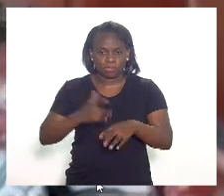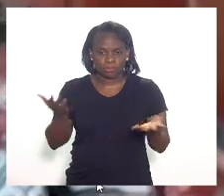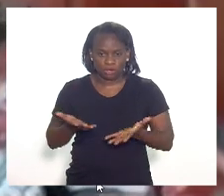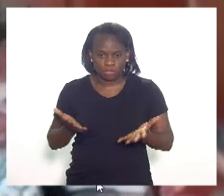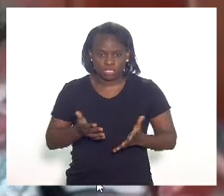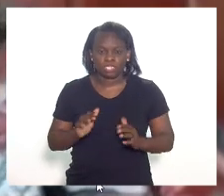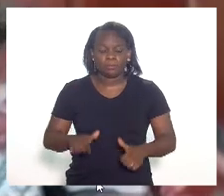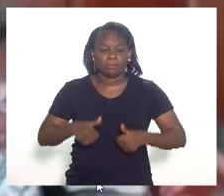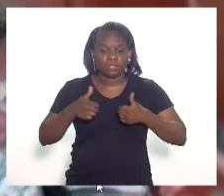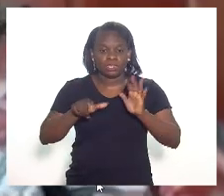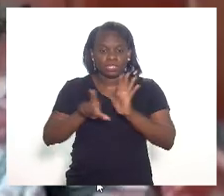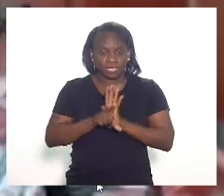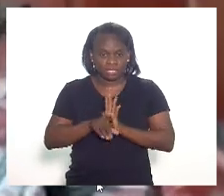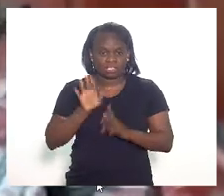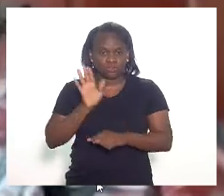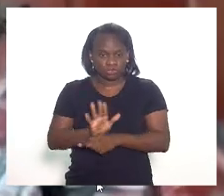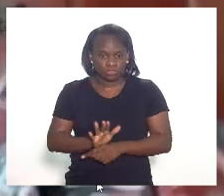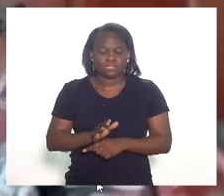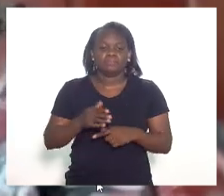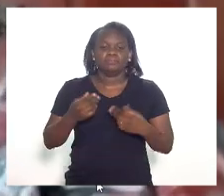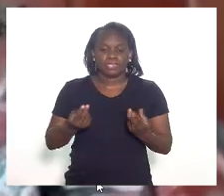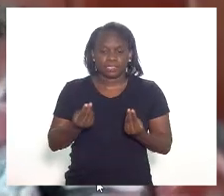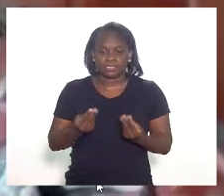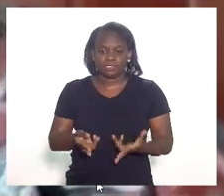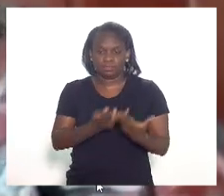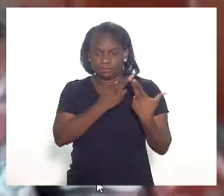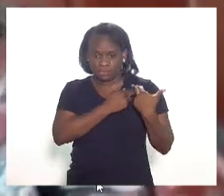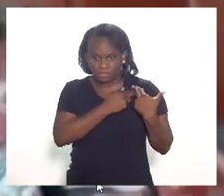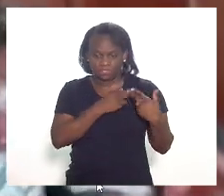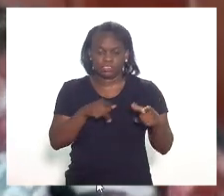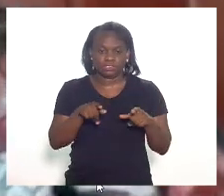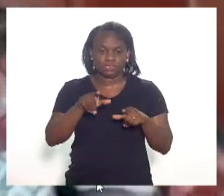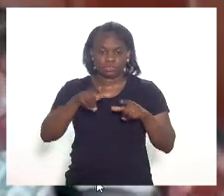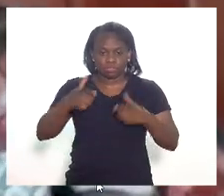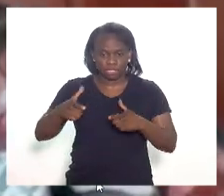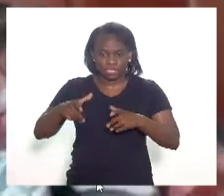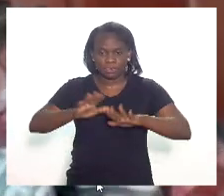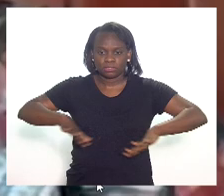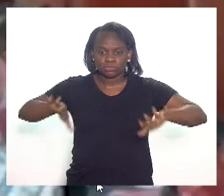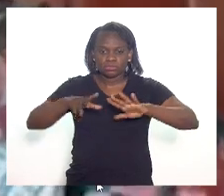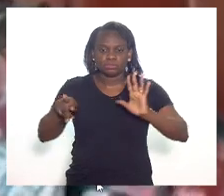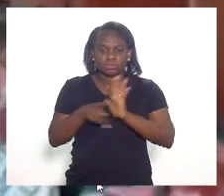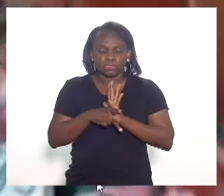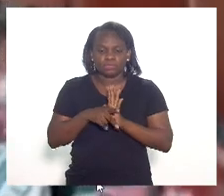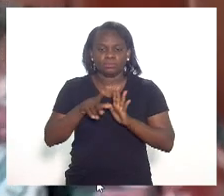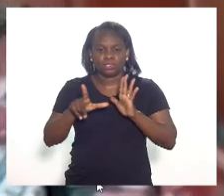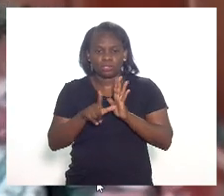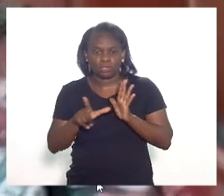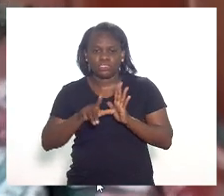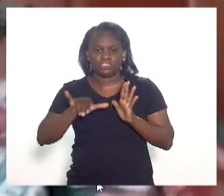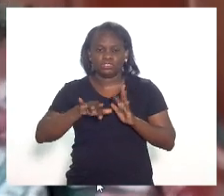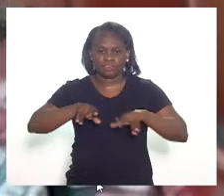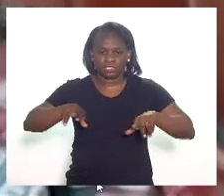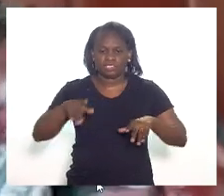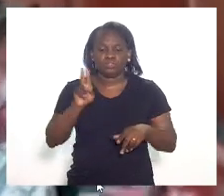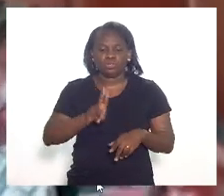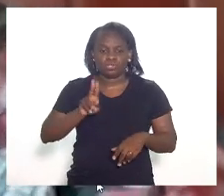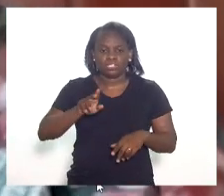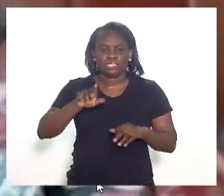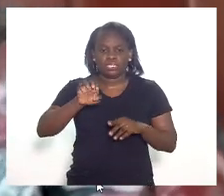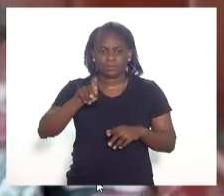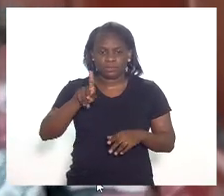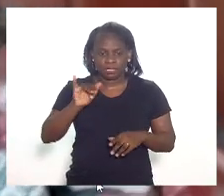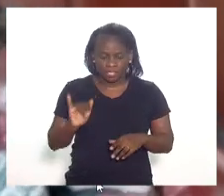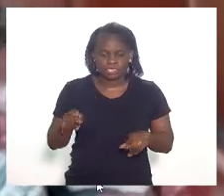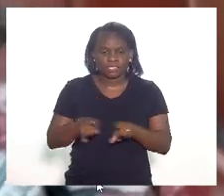aperfeiçoando a legislação, para responsabilizar os estabelecimentos pelo uso correto dos EPIs e vedar do